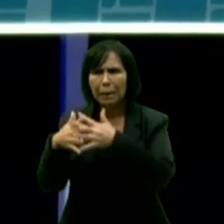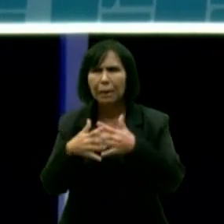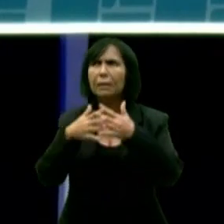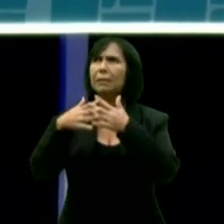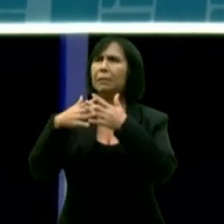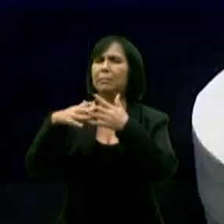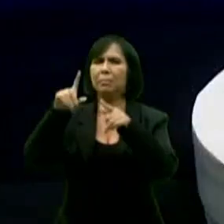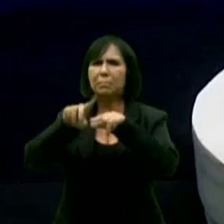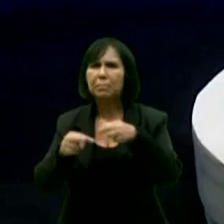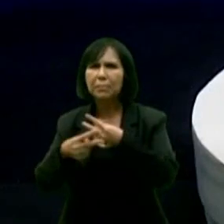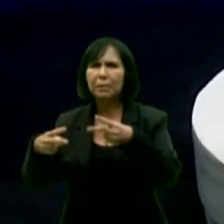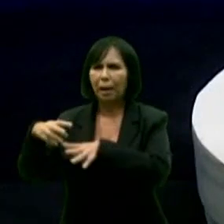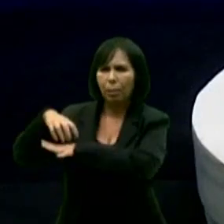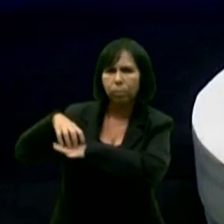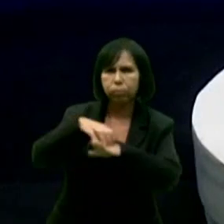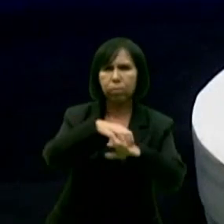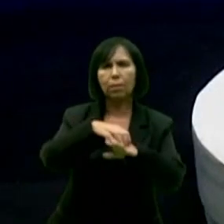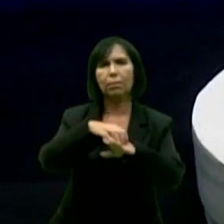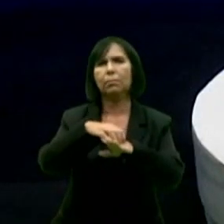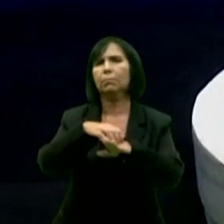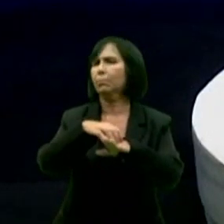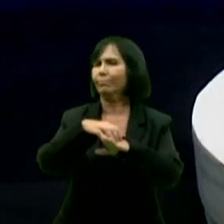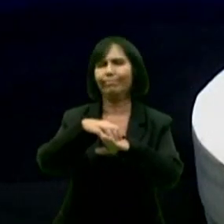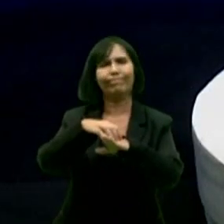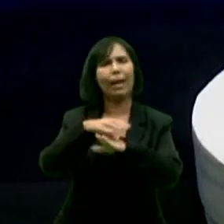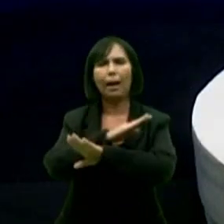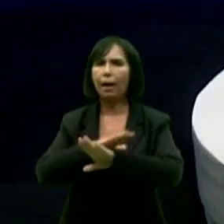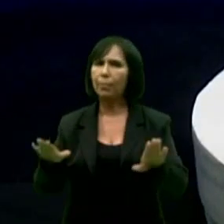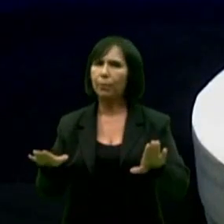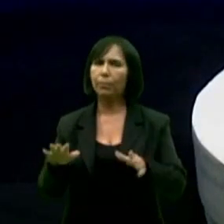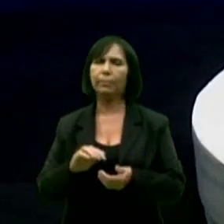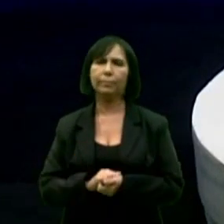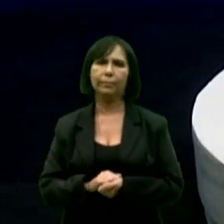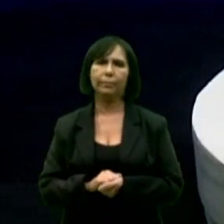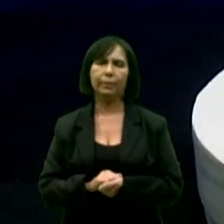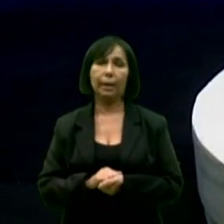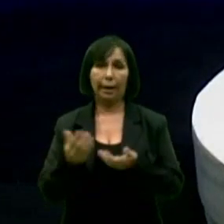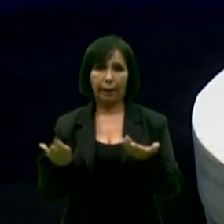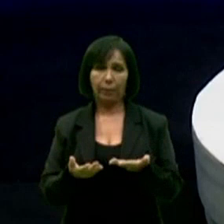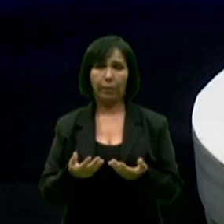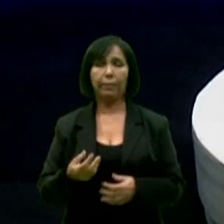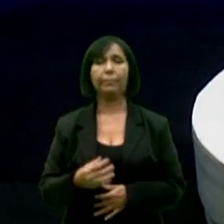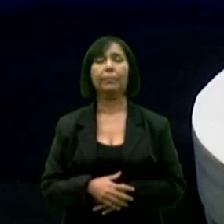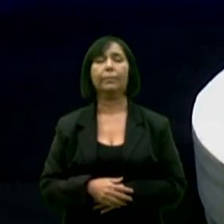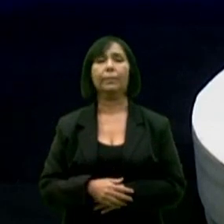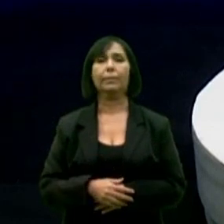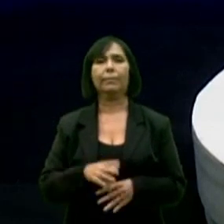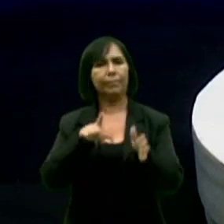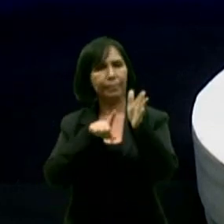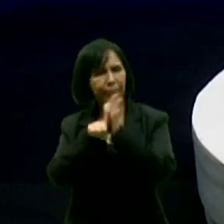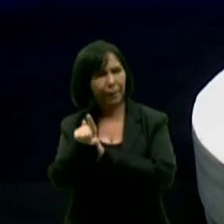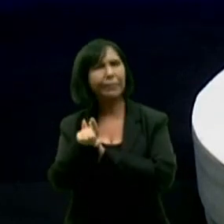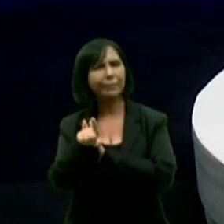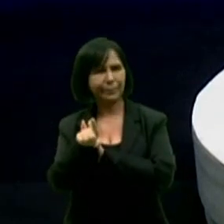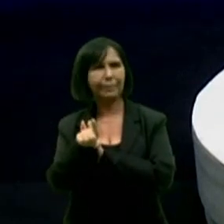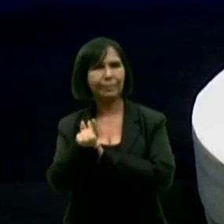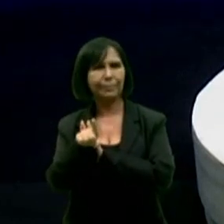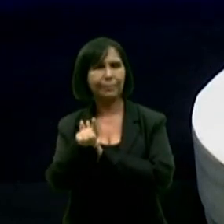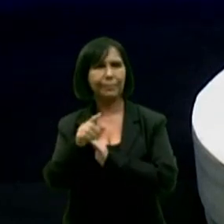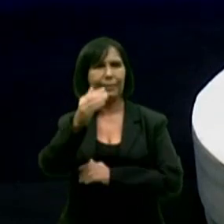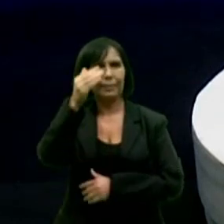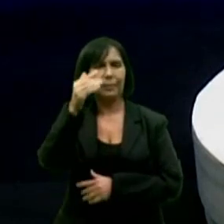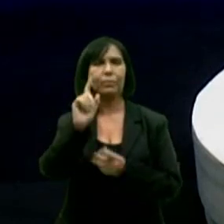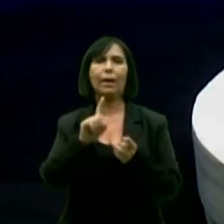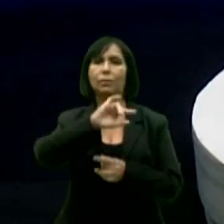acontecem. Terceira rodada com o tema livre, dessa vez a pergunta vem com o candidato